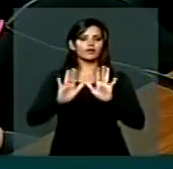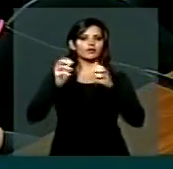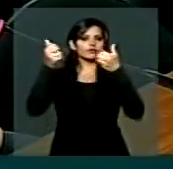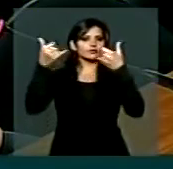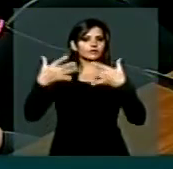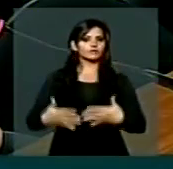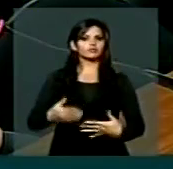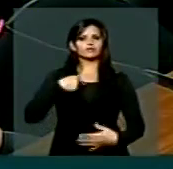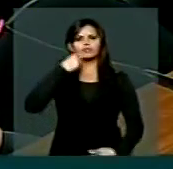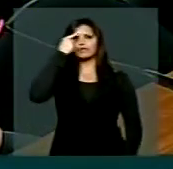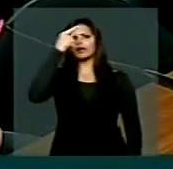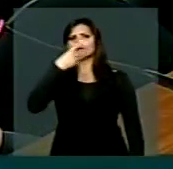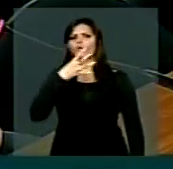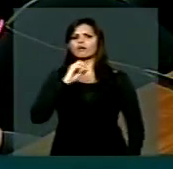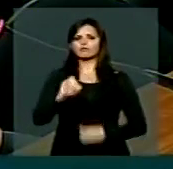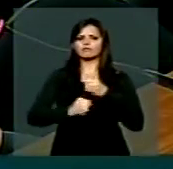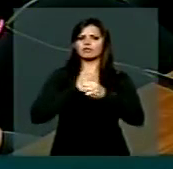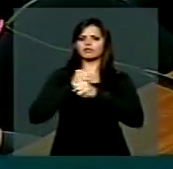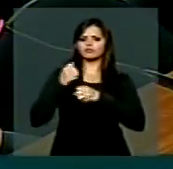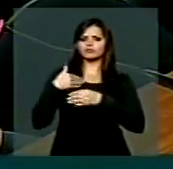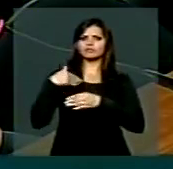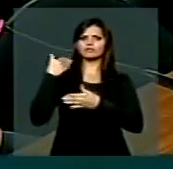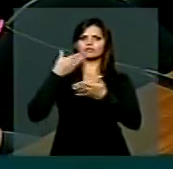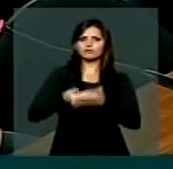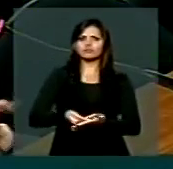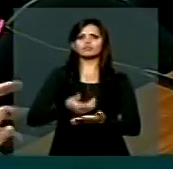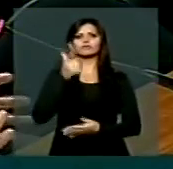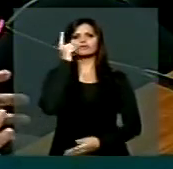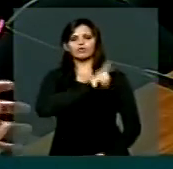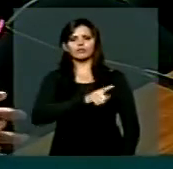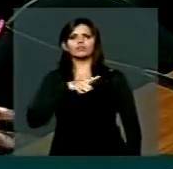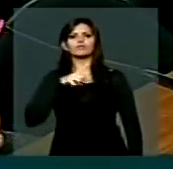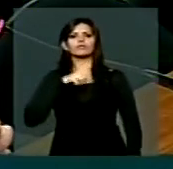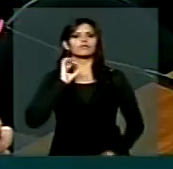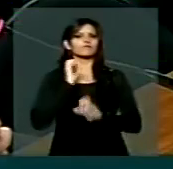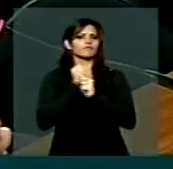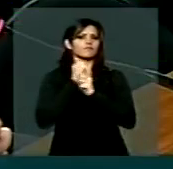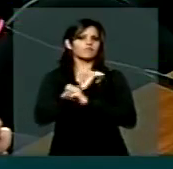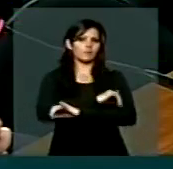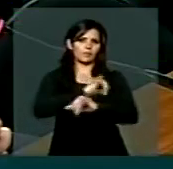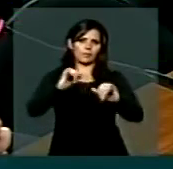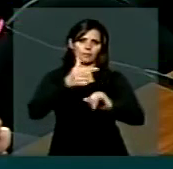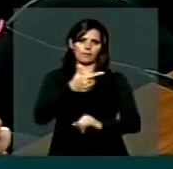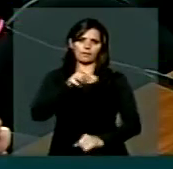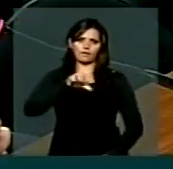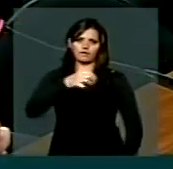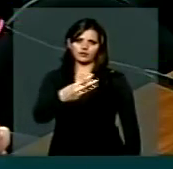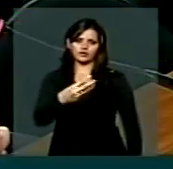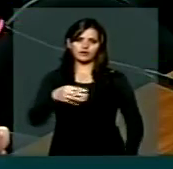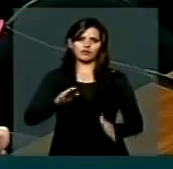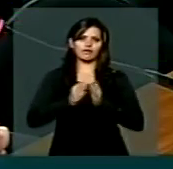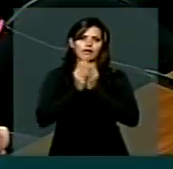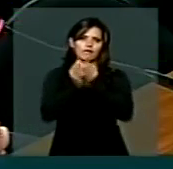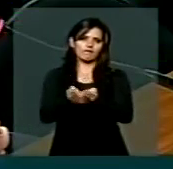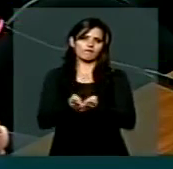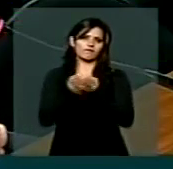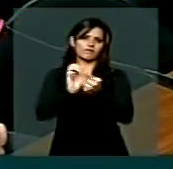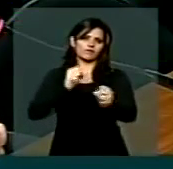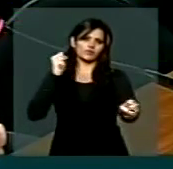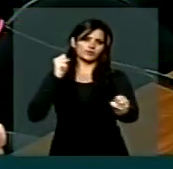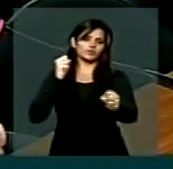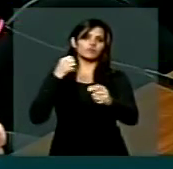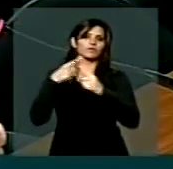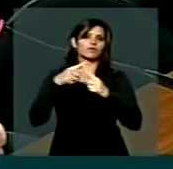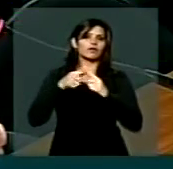há 40 anos aqui aproximadamente, nós chegamos a ter, dados que eu tenho, 293 navios, quando